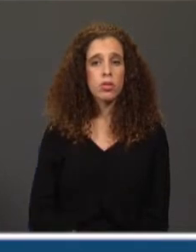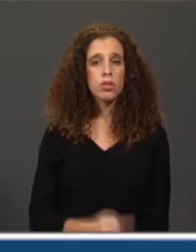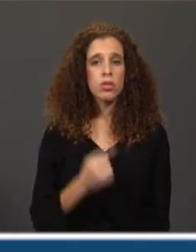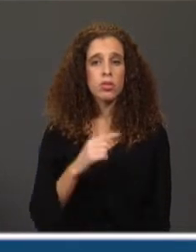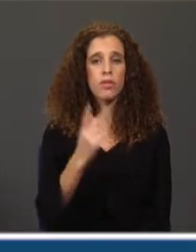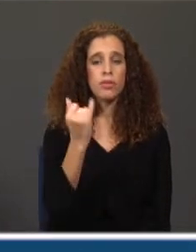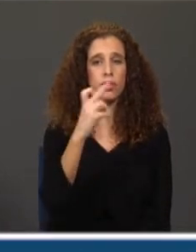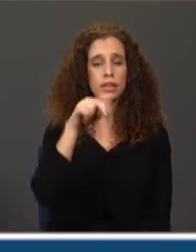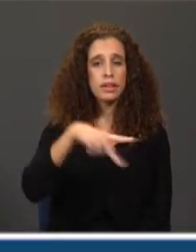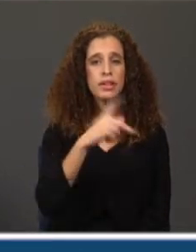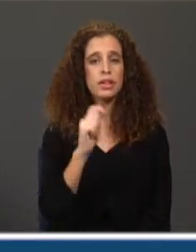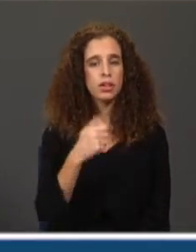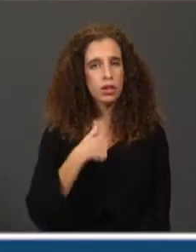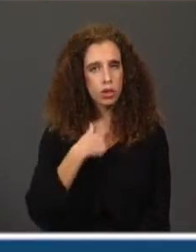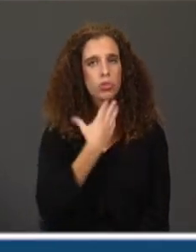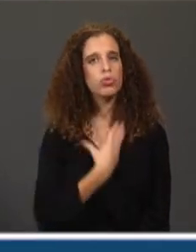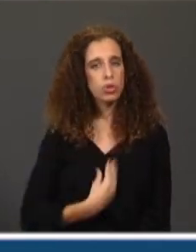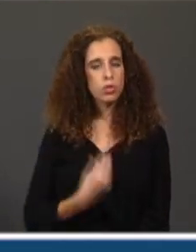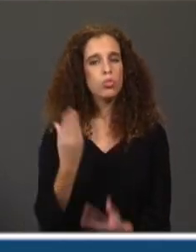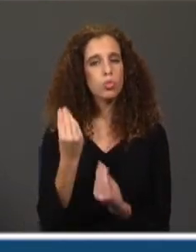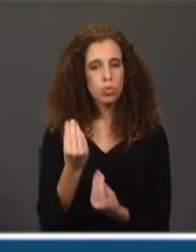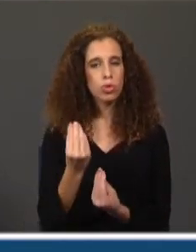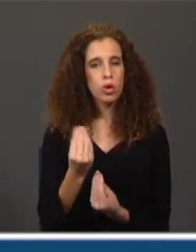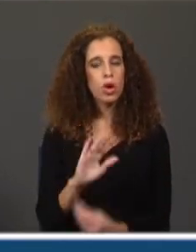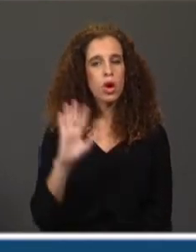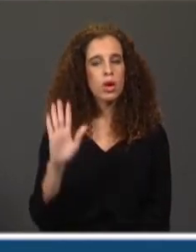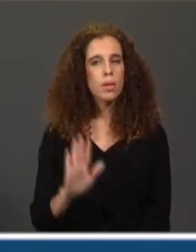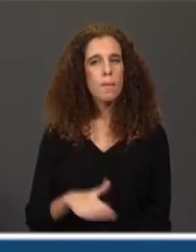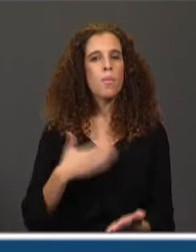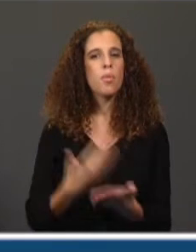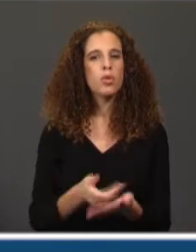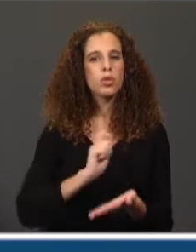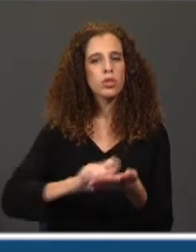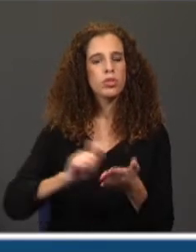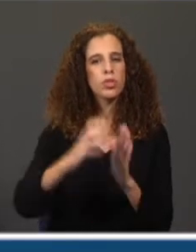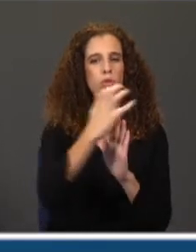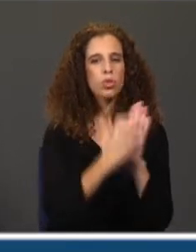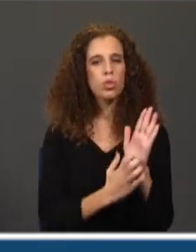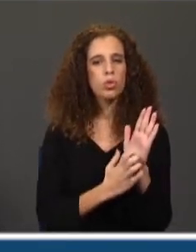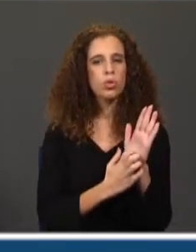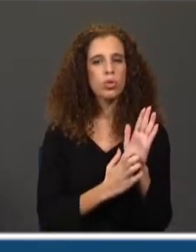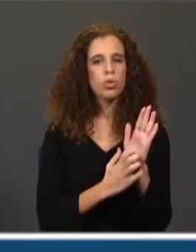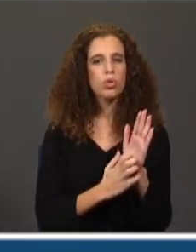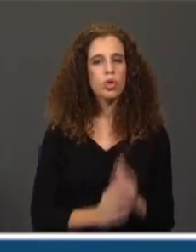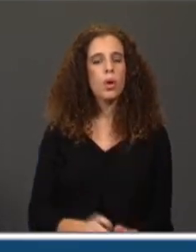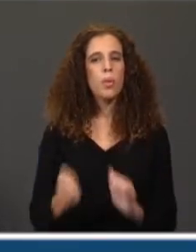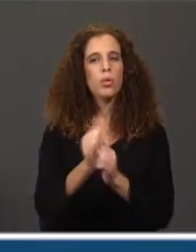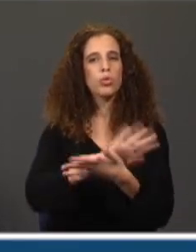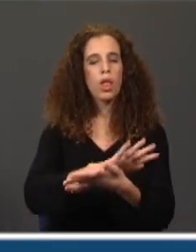chamado Vicente Jorge Silva, de quem gostei muito, e que me propôs que escrevesse uns textos para um suplemento de mim do jornal.